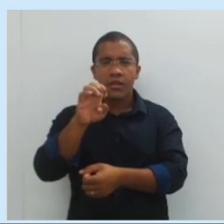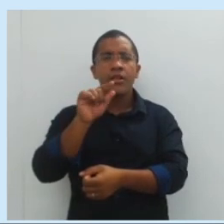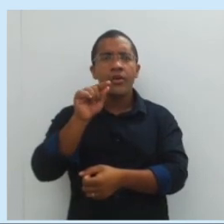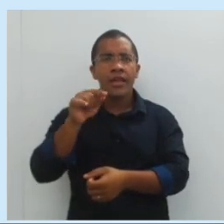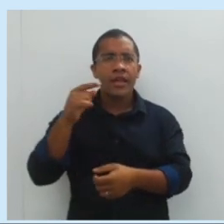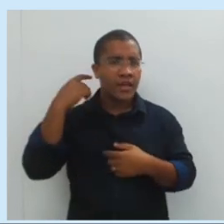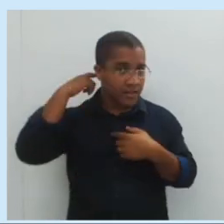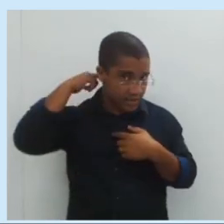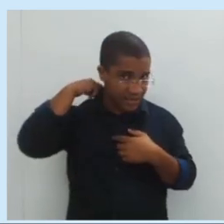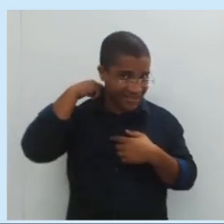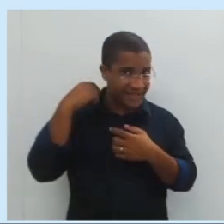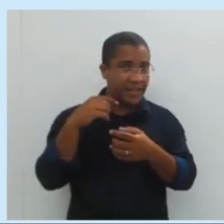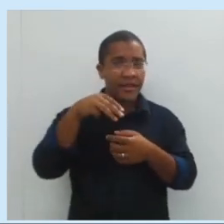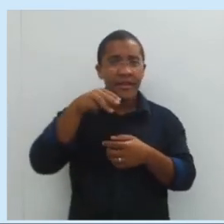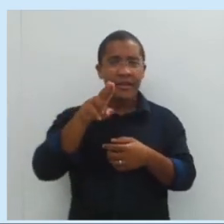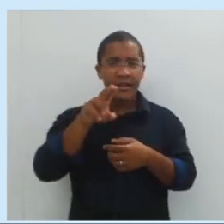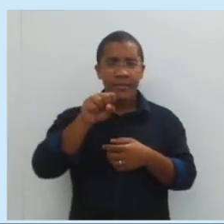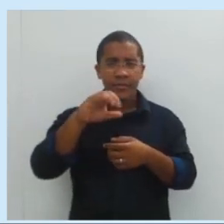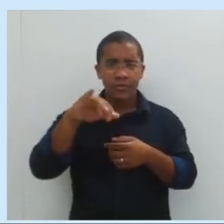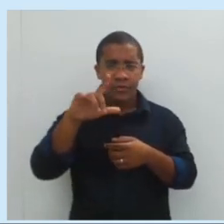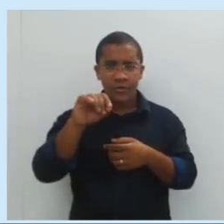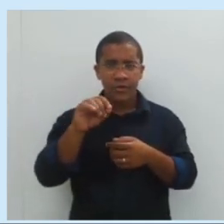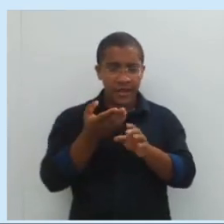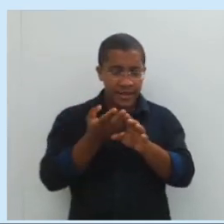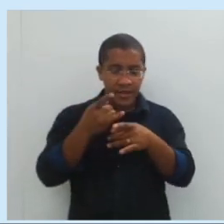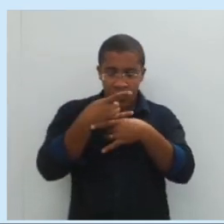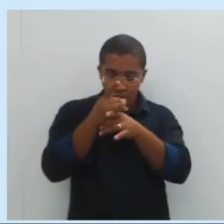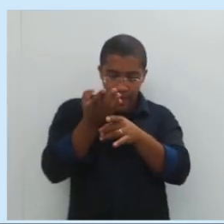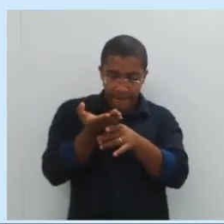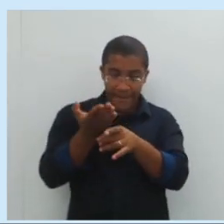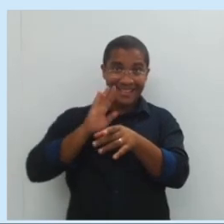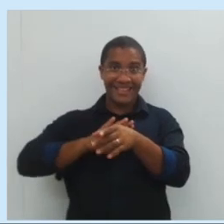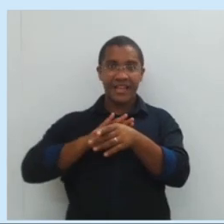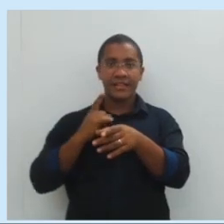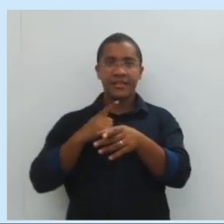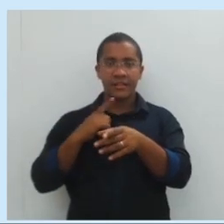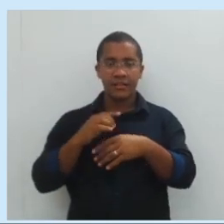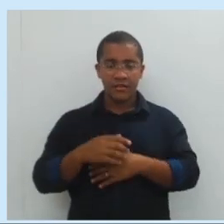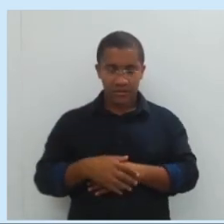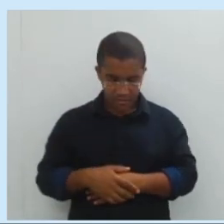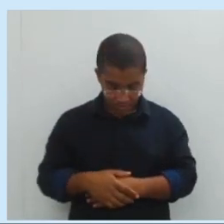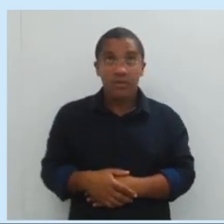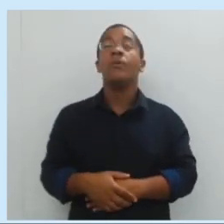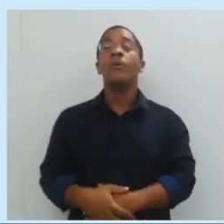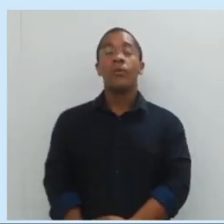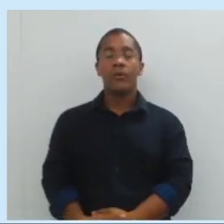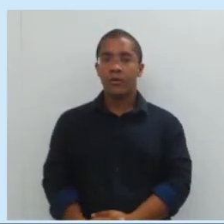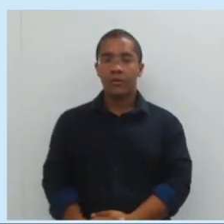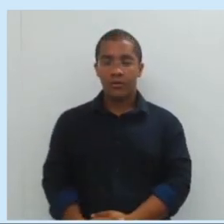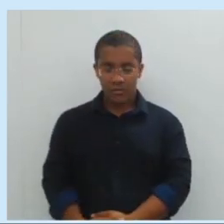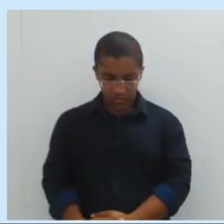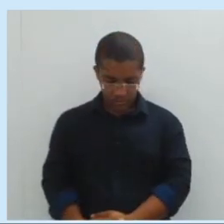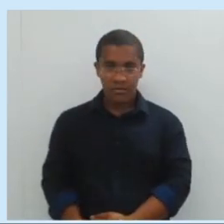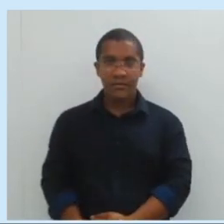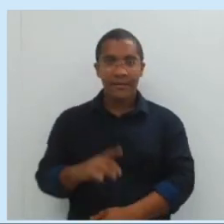seria os músculos que ficam por trás dessa coluna vertebral. Dizendo, acorda, menino. Dorme,